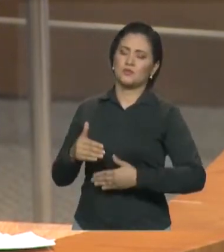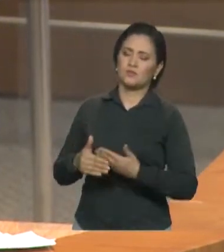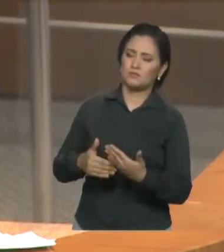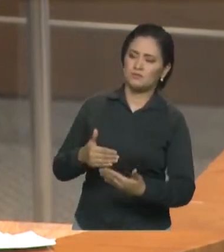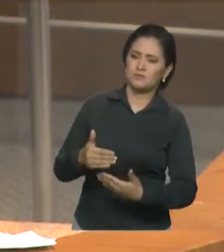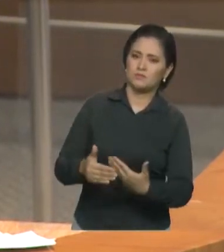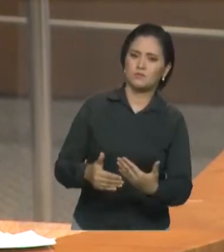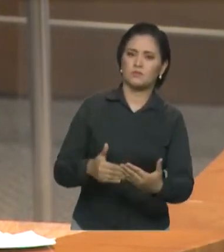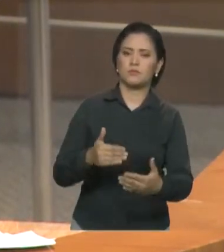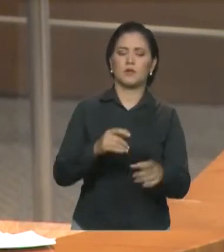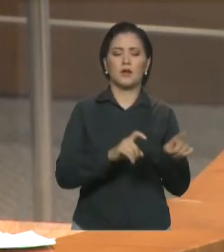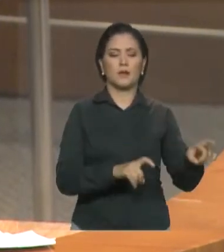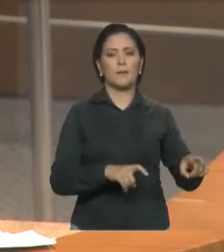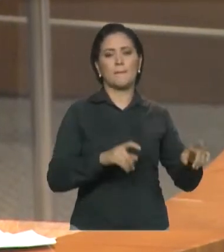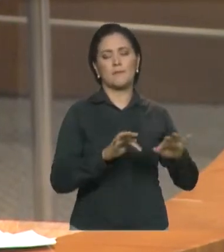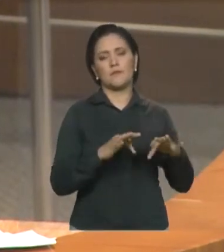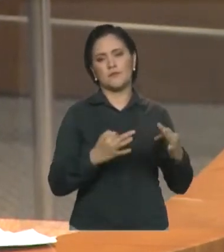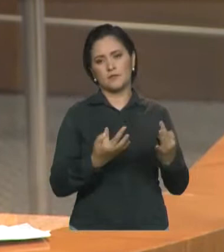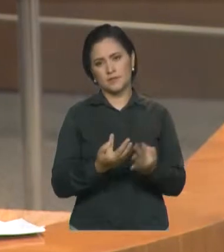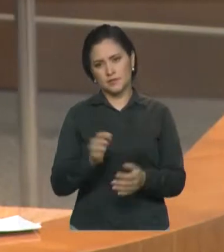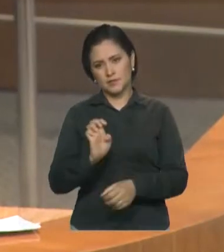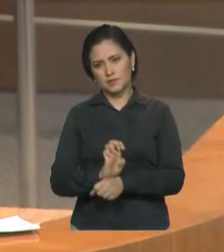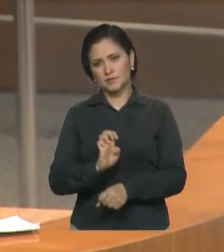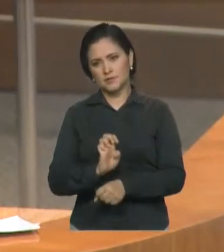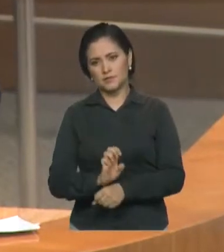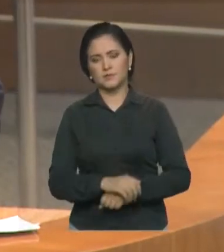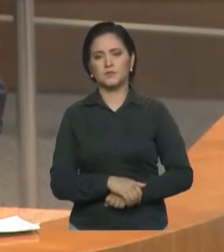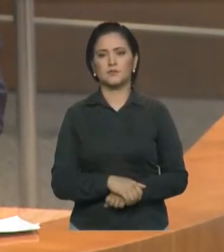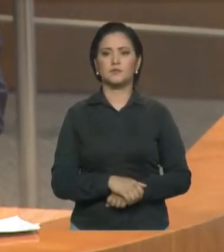familiar no nosso Estado, deputado Duarte Júnior e deputada Divaldo Holanda.